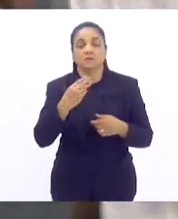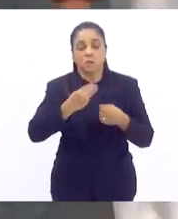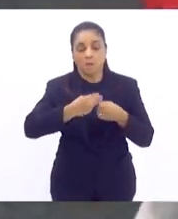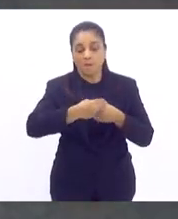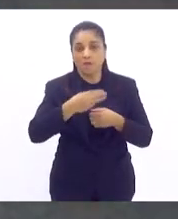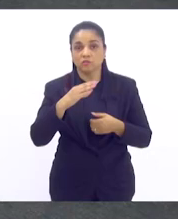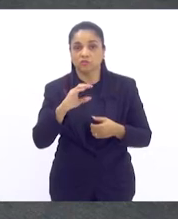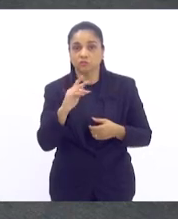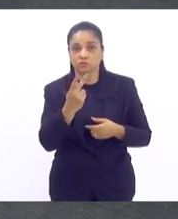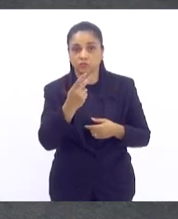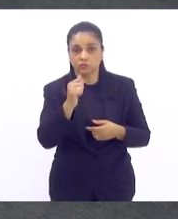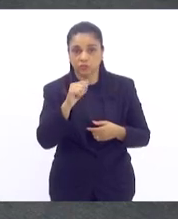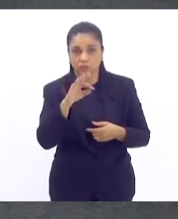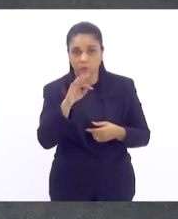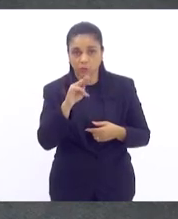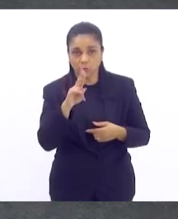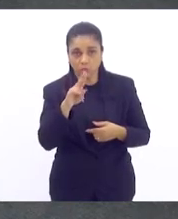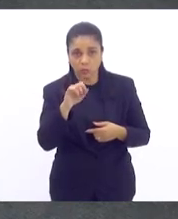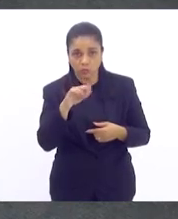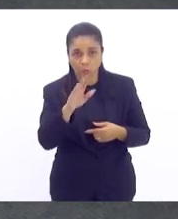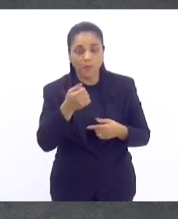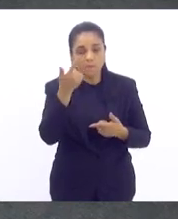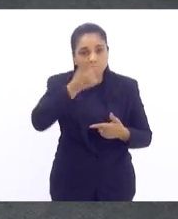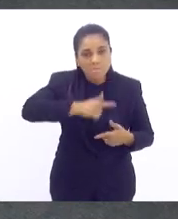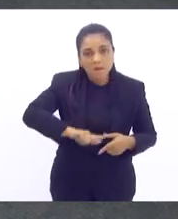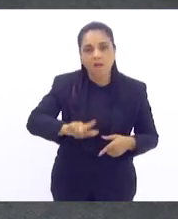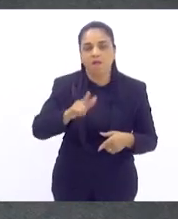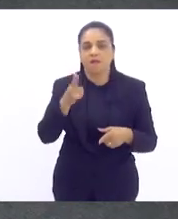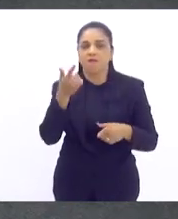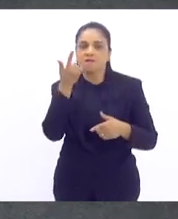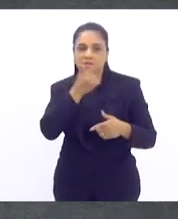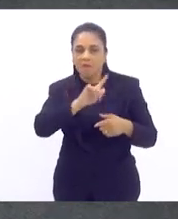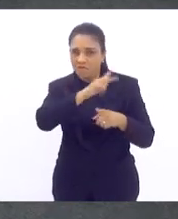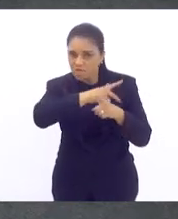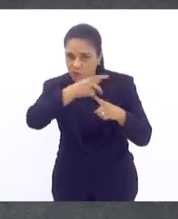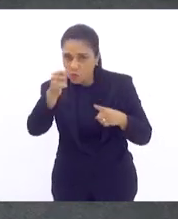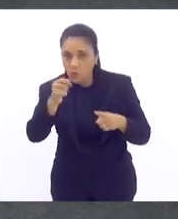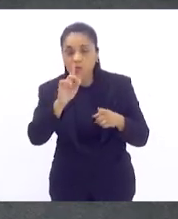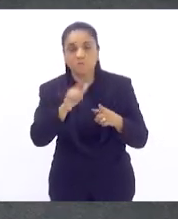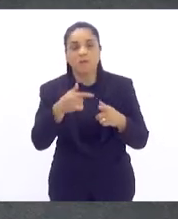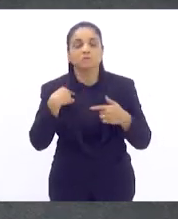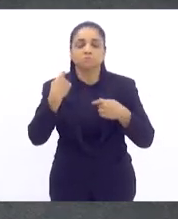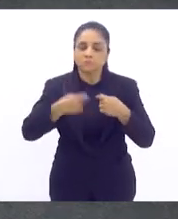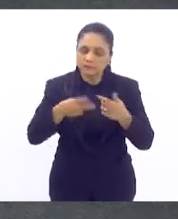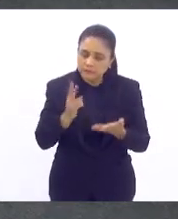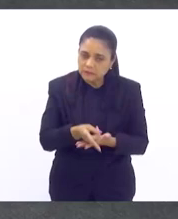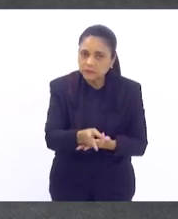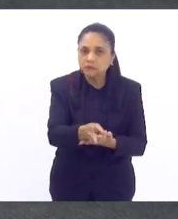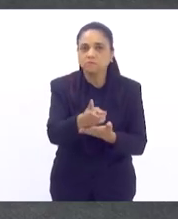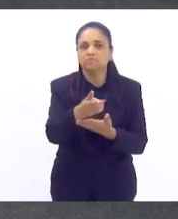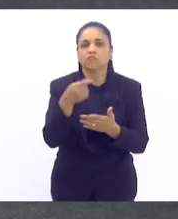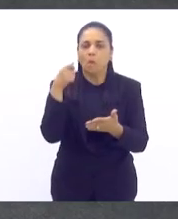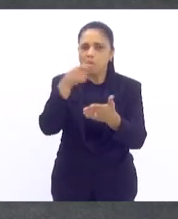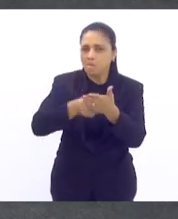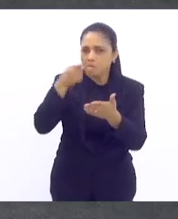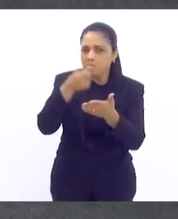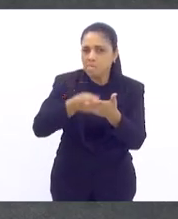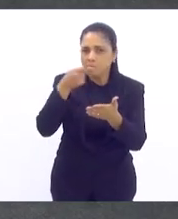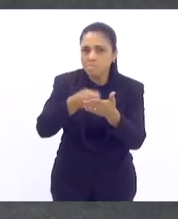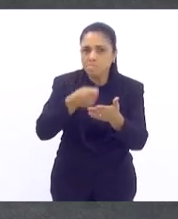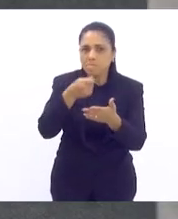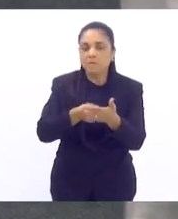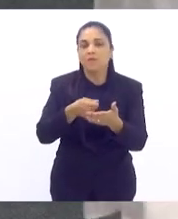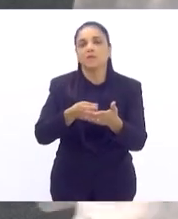luta não pode parar por aqui. Então, é um instrumento a mais que nós temos que continuar cobrando, especialmente,